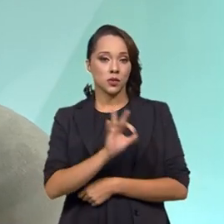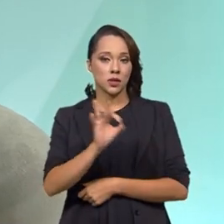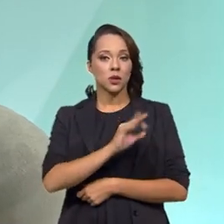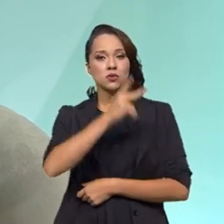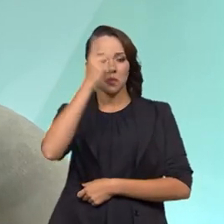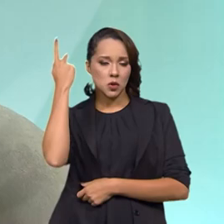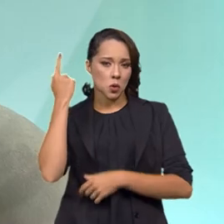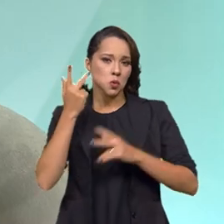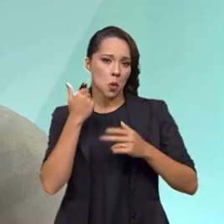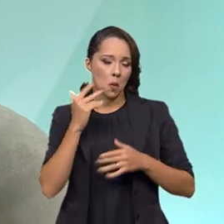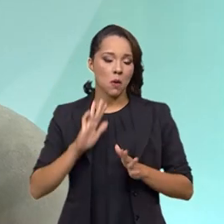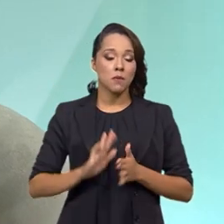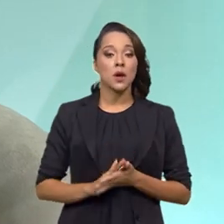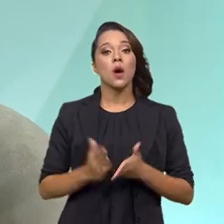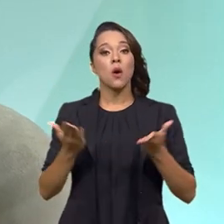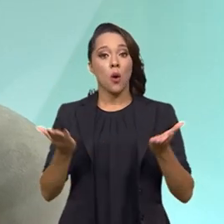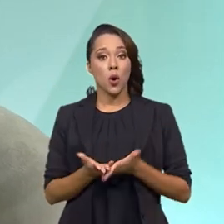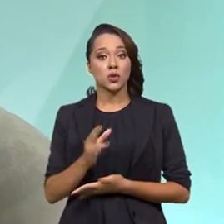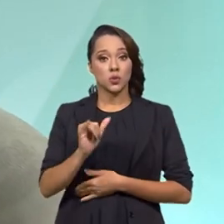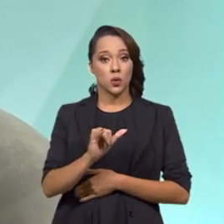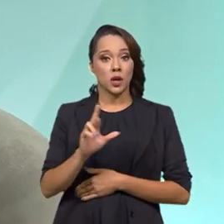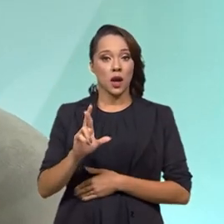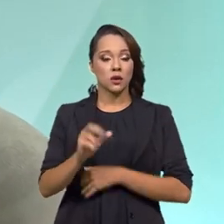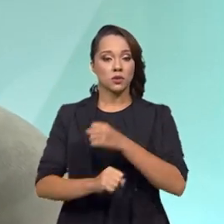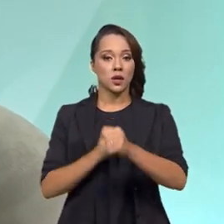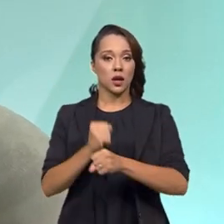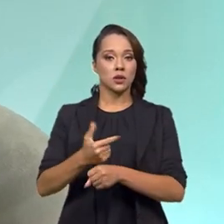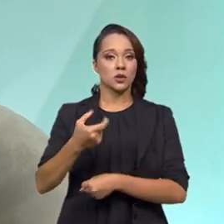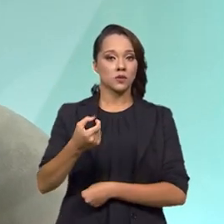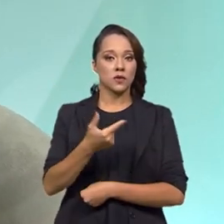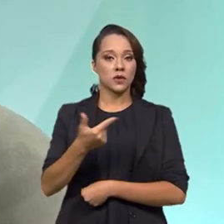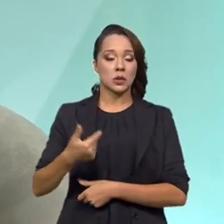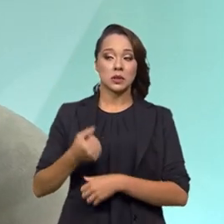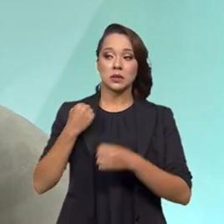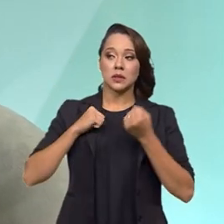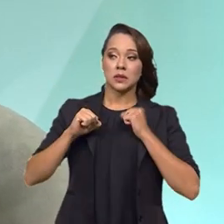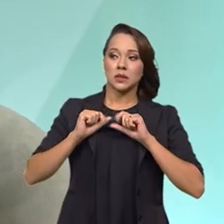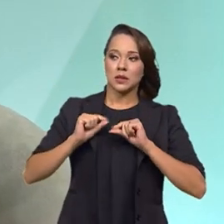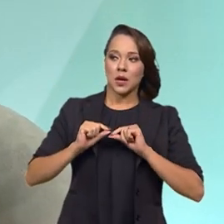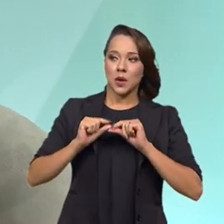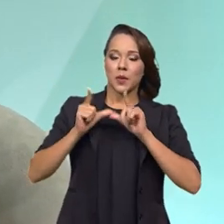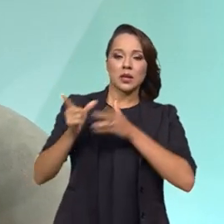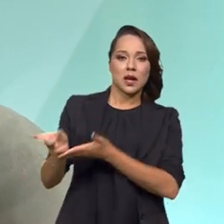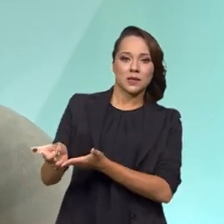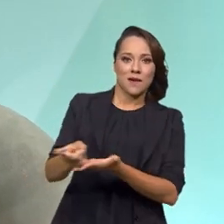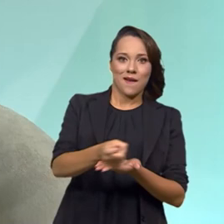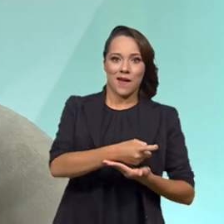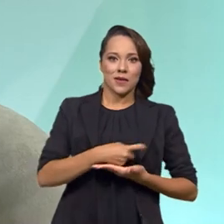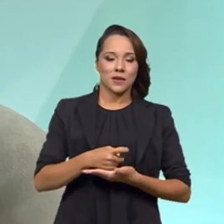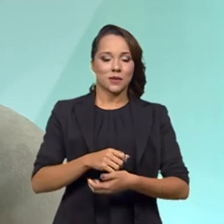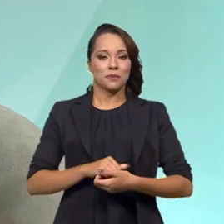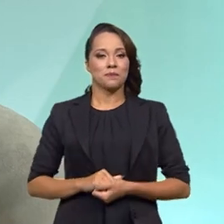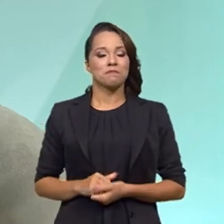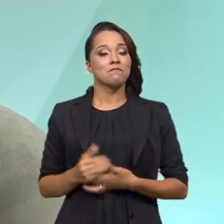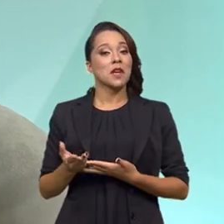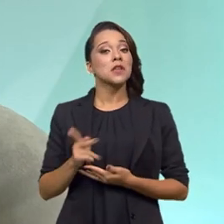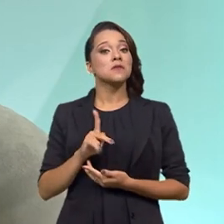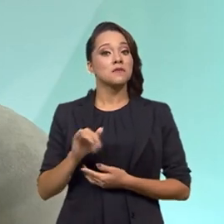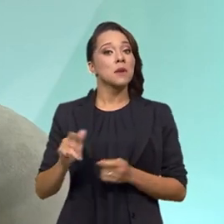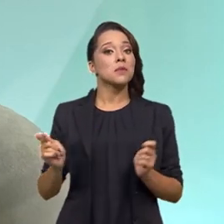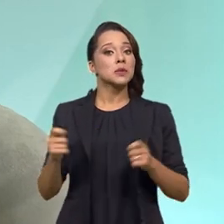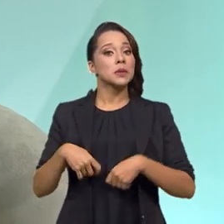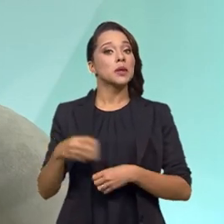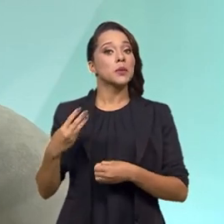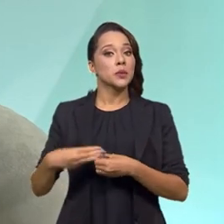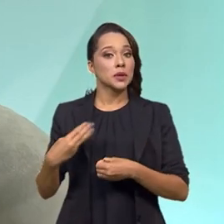pessoa física. E agora, no imposto de 2022, a gente espera aumentar mais ainda essa arrecadação. Isso vai possibilitar ao